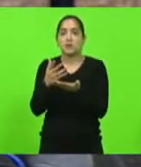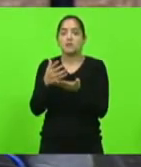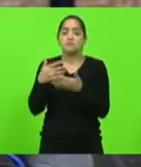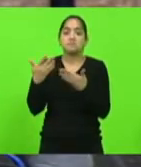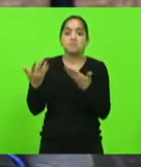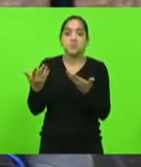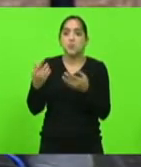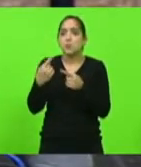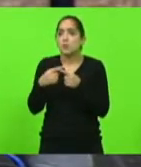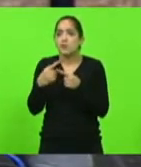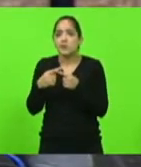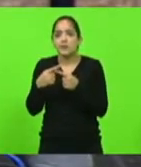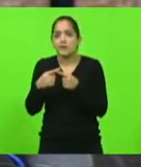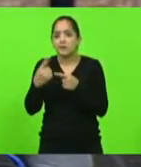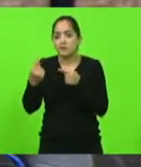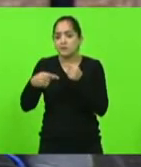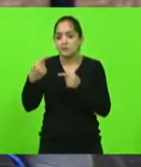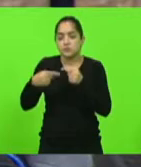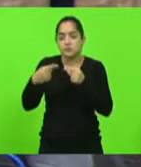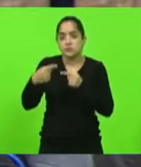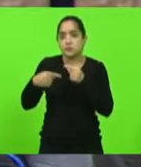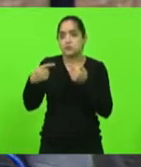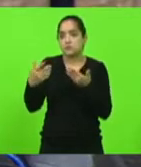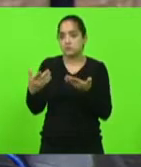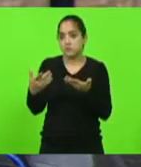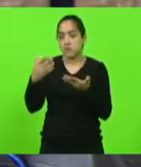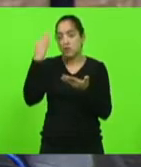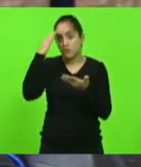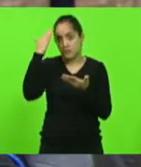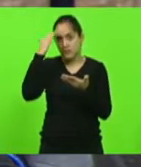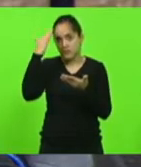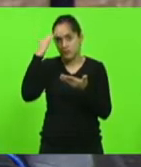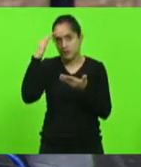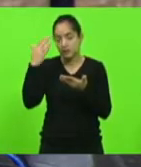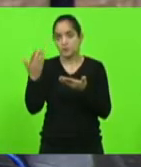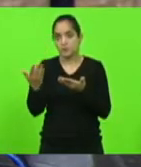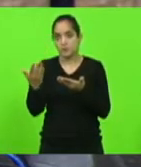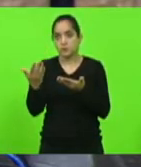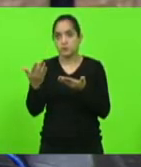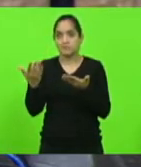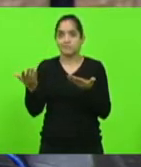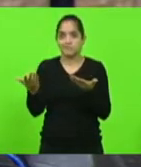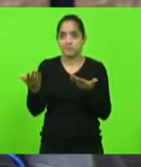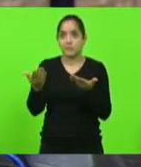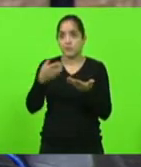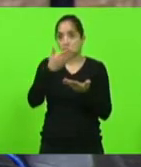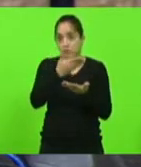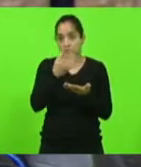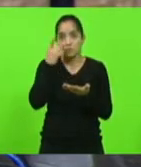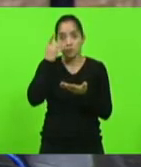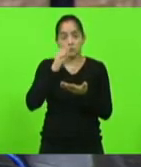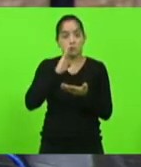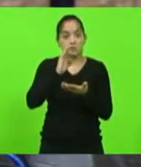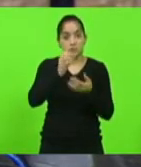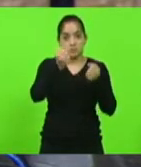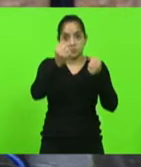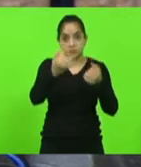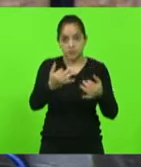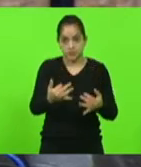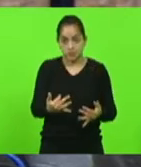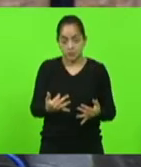o porquê não se discutir tudo isso. Também entendo a situação o fato exposto pelo deputado Bruno que na